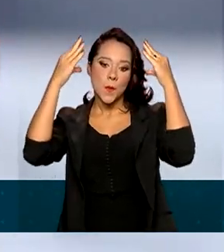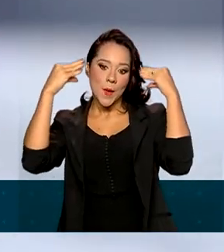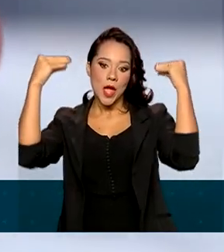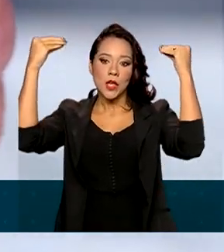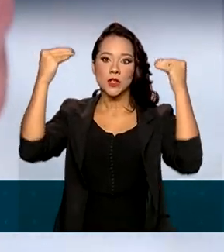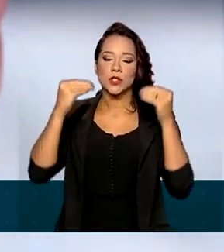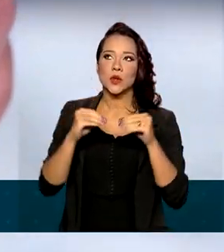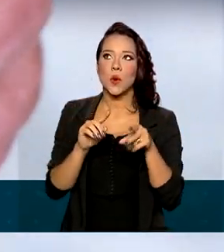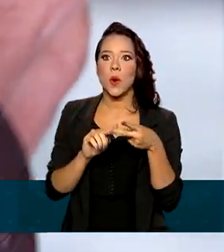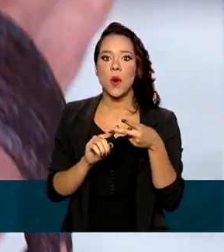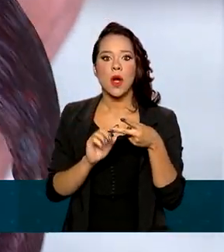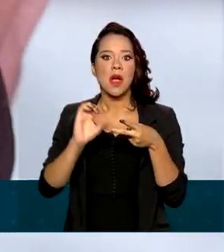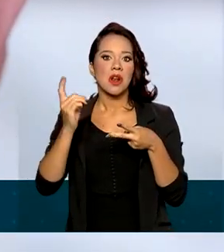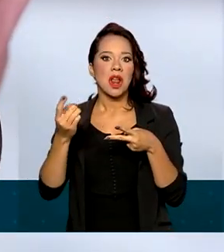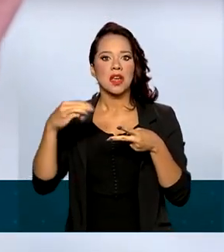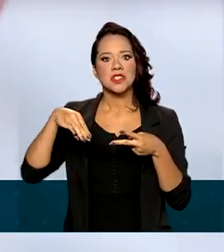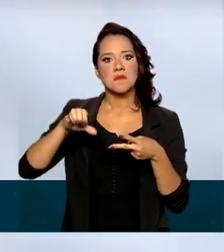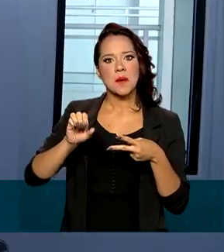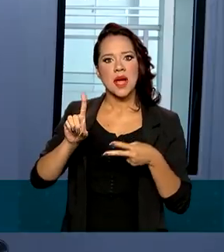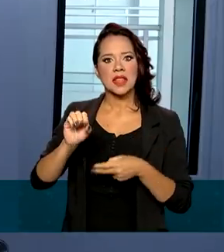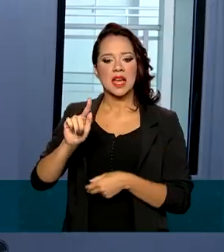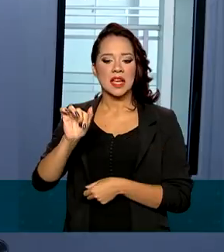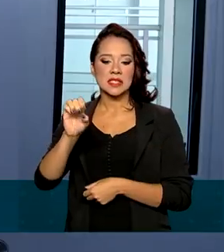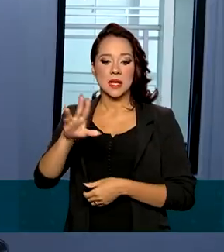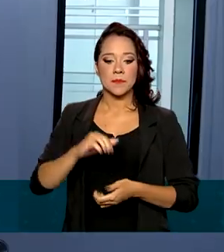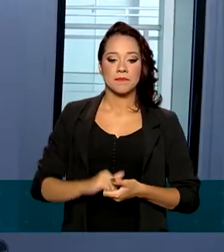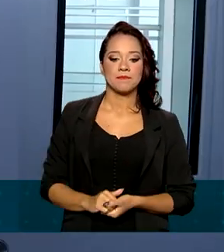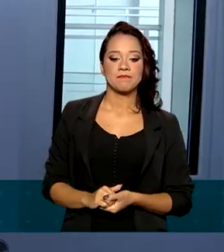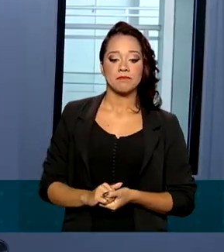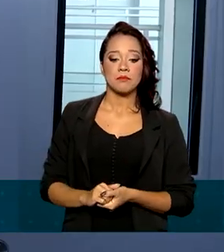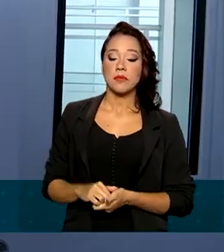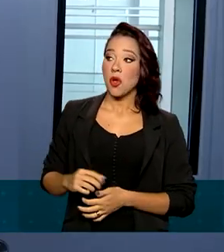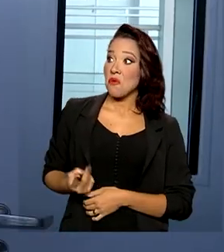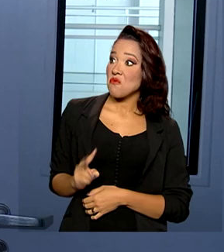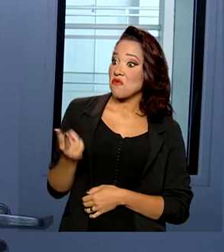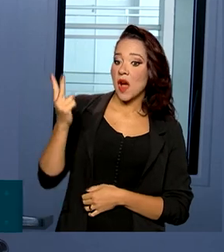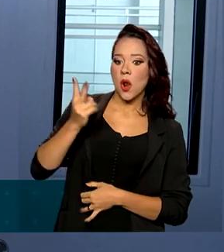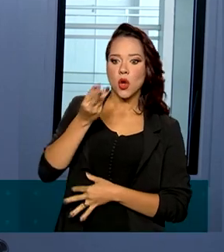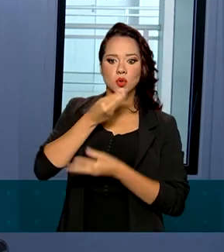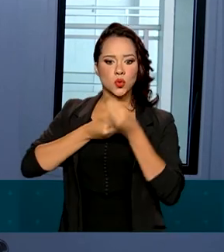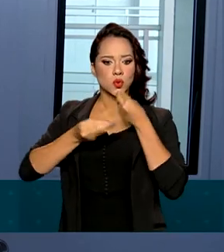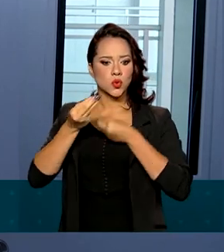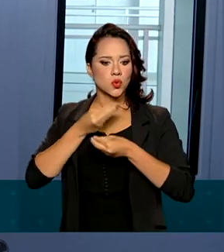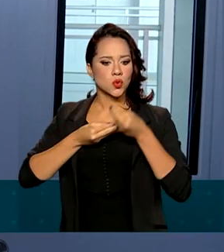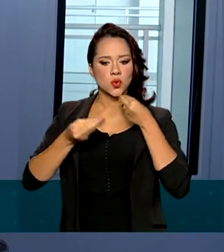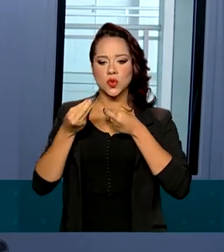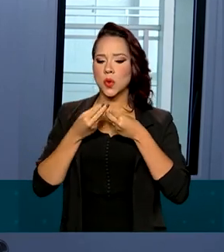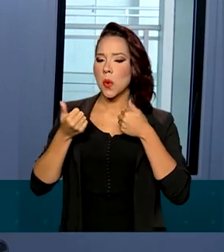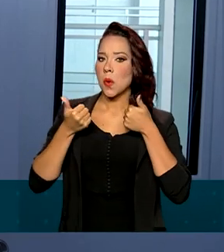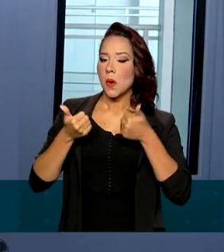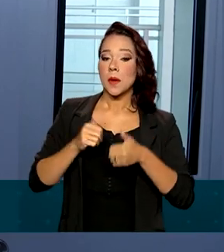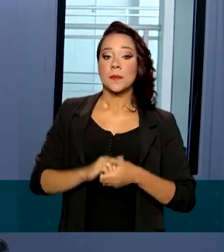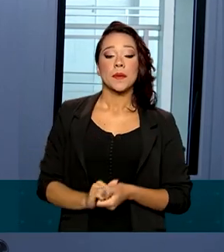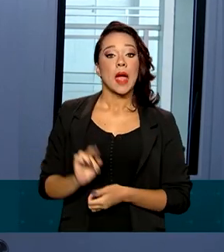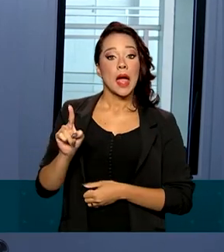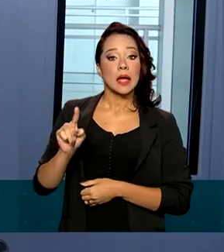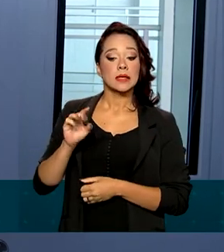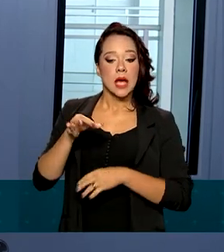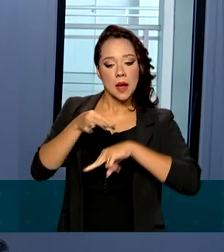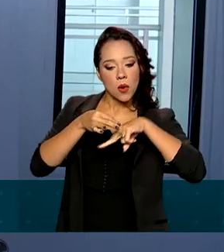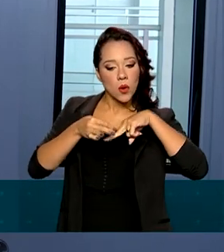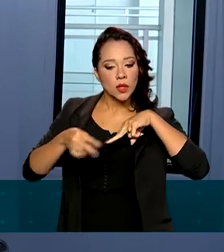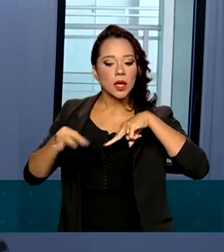baunilha de Madagascar. Apesar do alto valor gastronômico e comercial, a baunilha tem